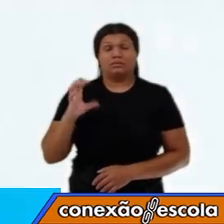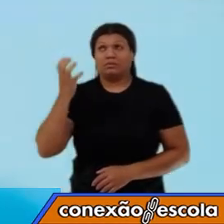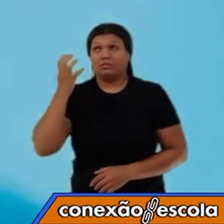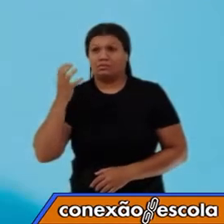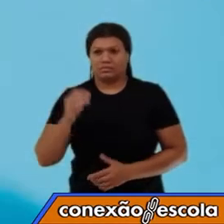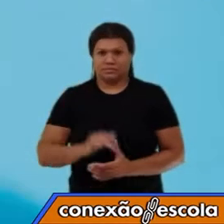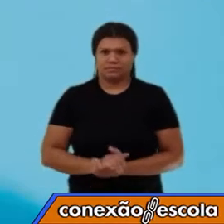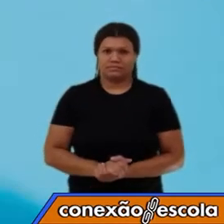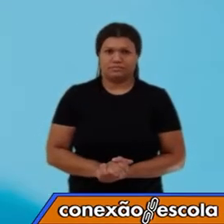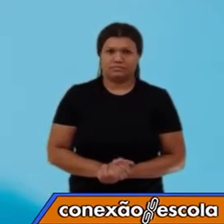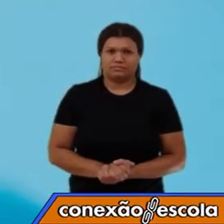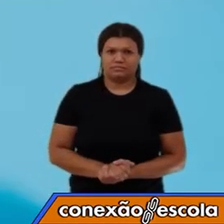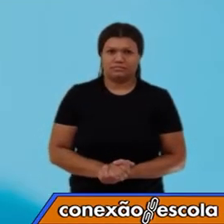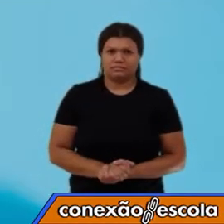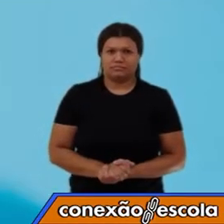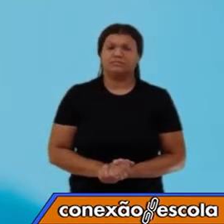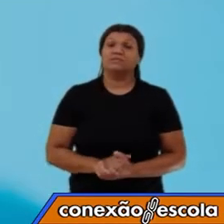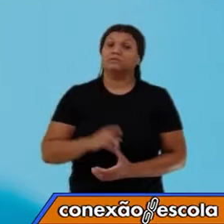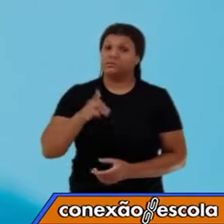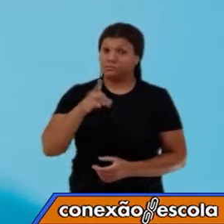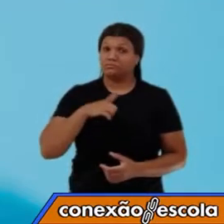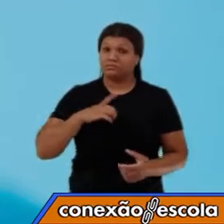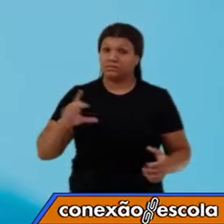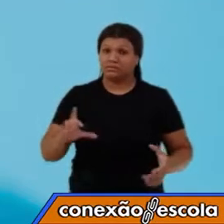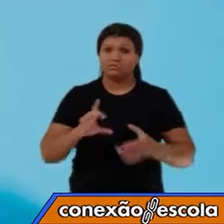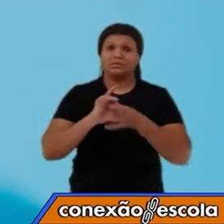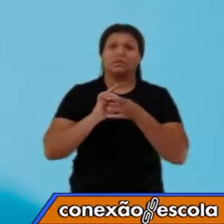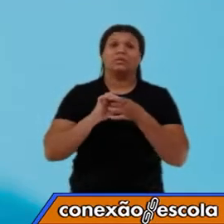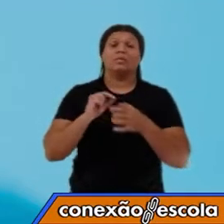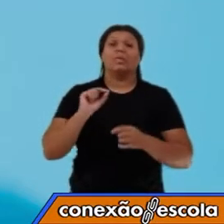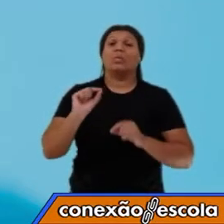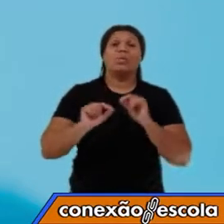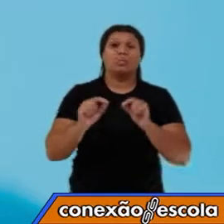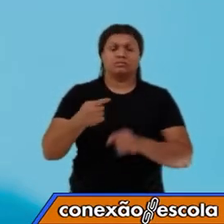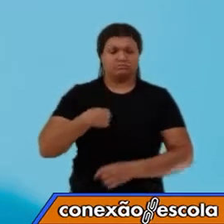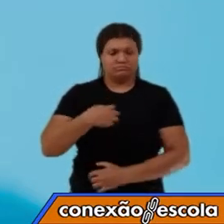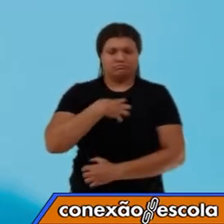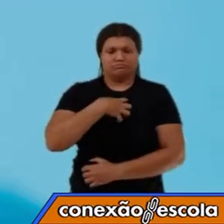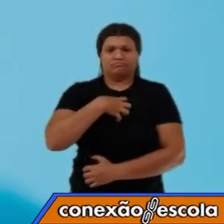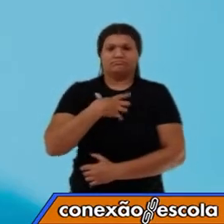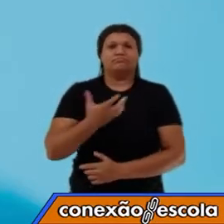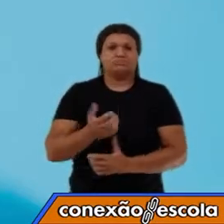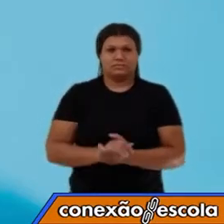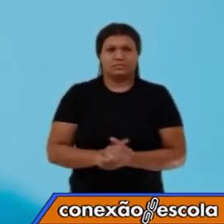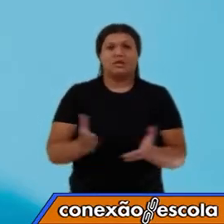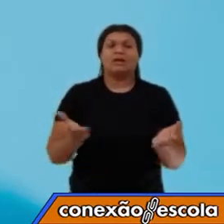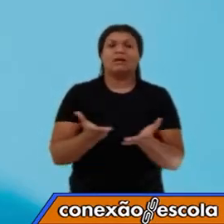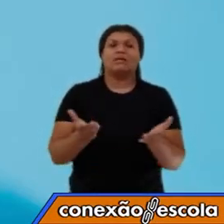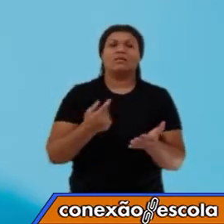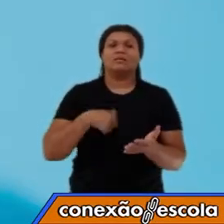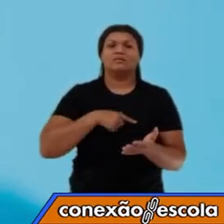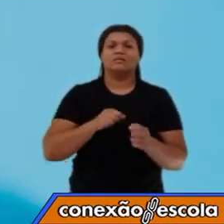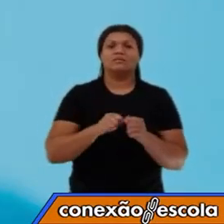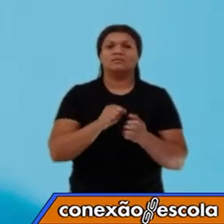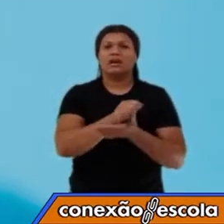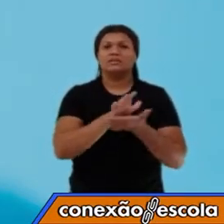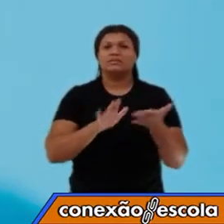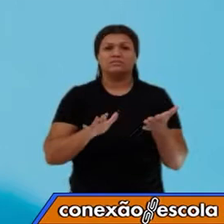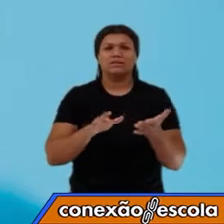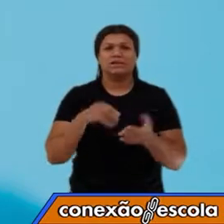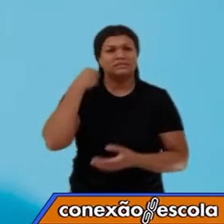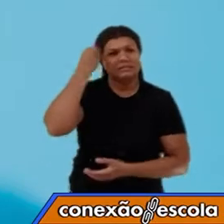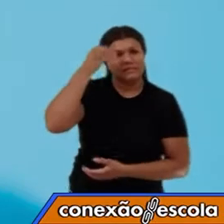não é mesmo? Isso está ligado aos nossos sentidos. Agora, nós vamos fazer uma atividade de experimentação muito